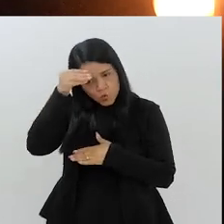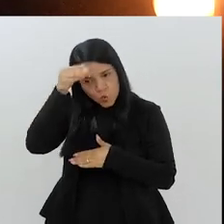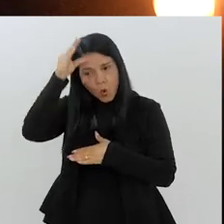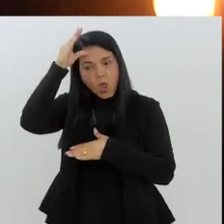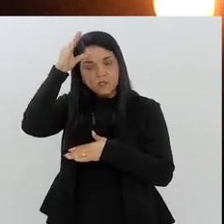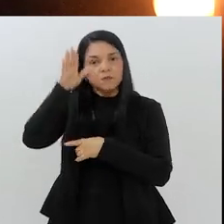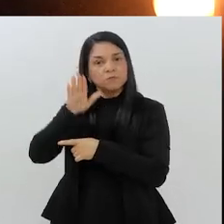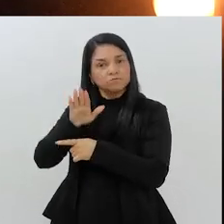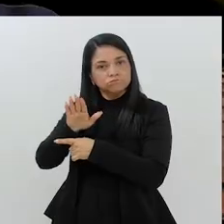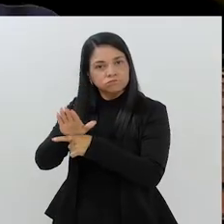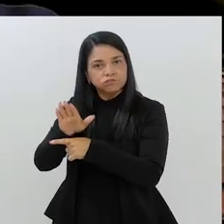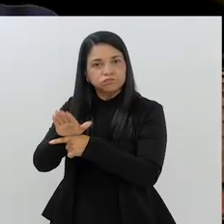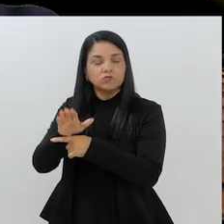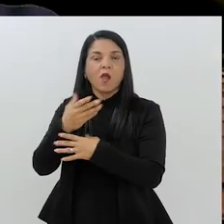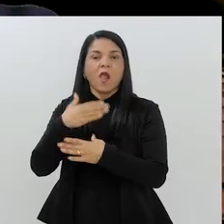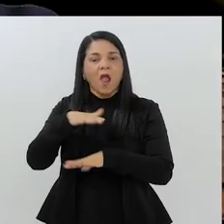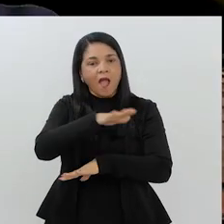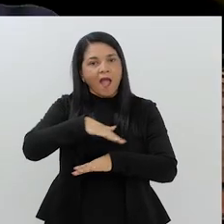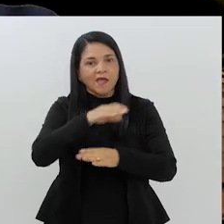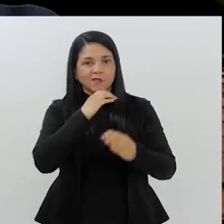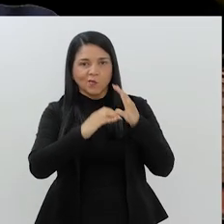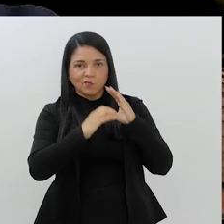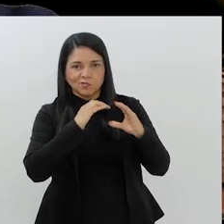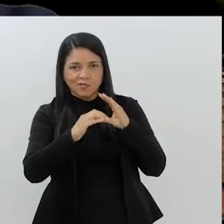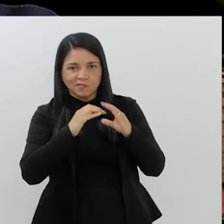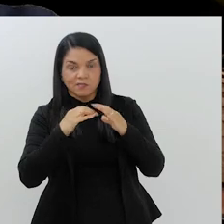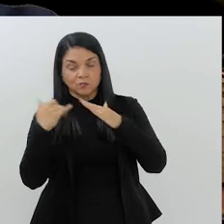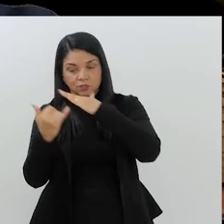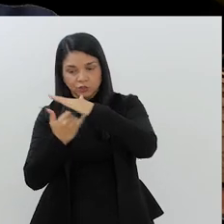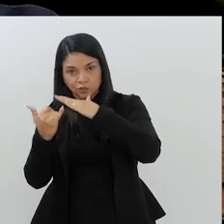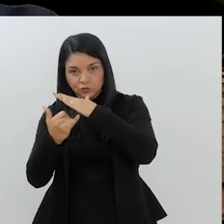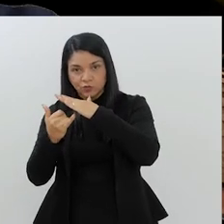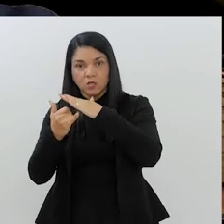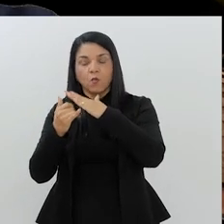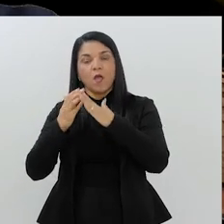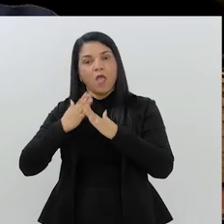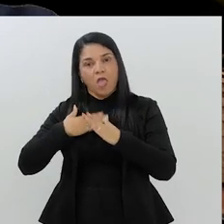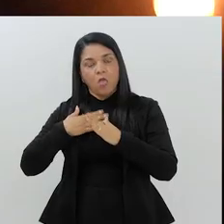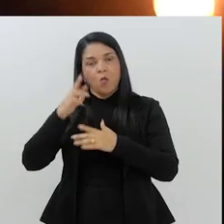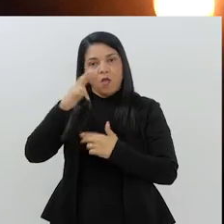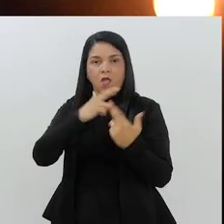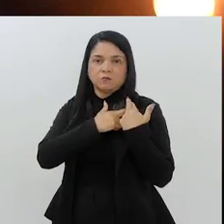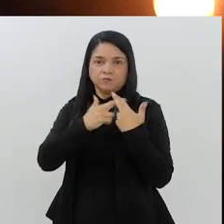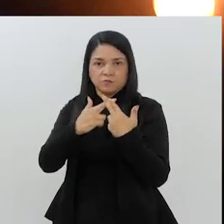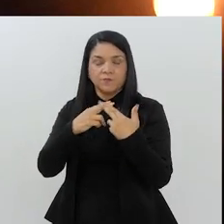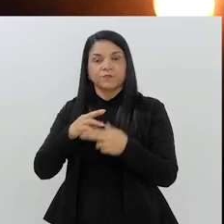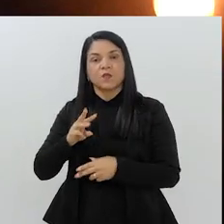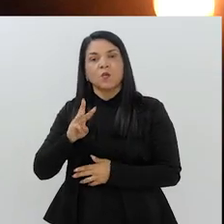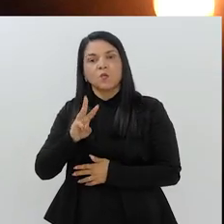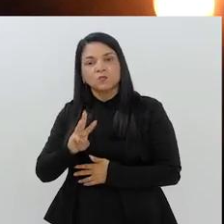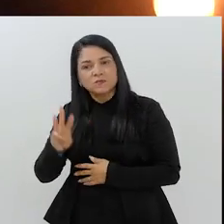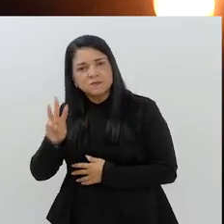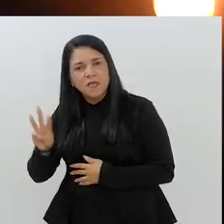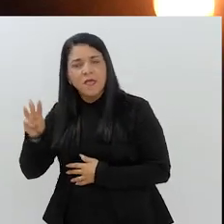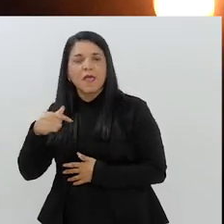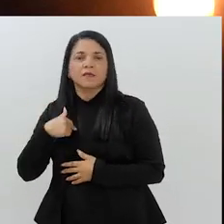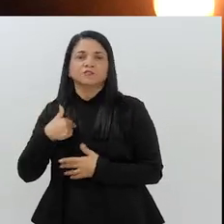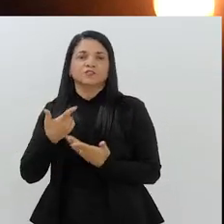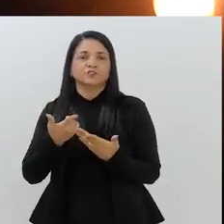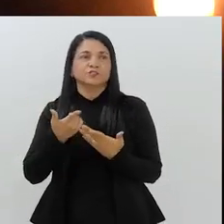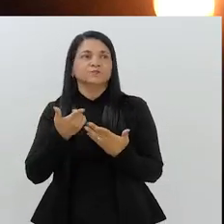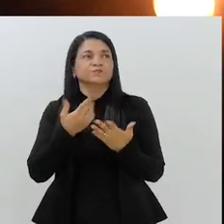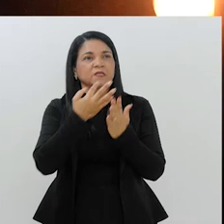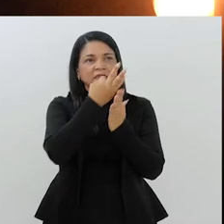com esse meu conhecimento. Então, toda a parte de comunicação da entidade passa por mim. Então, o site da